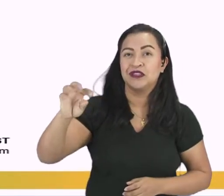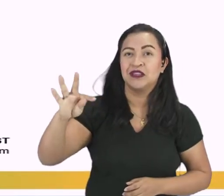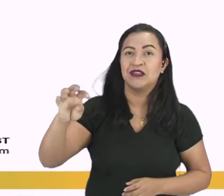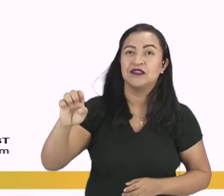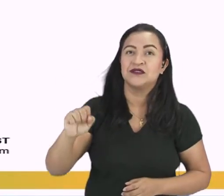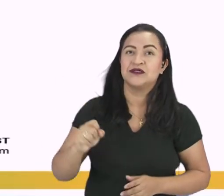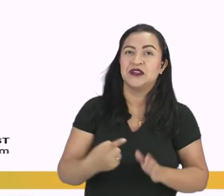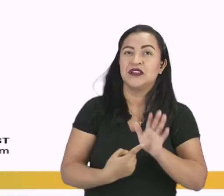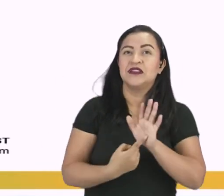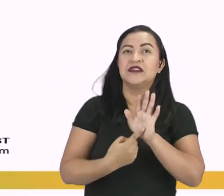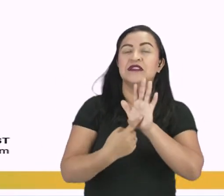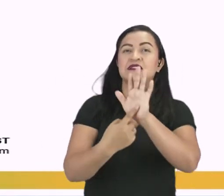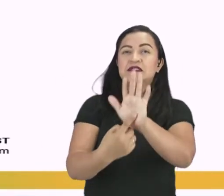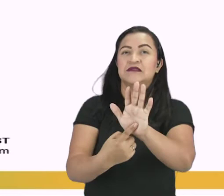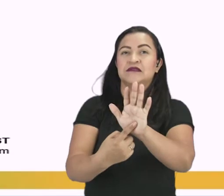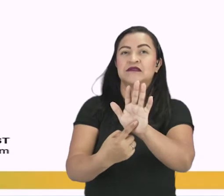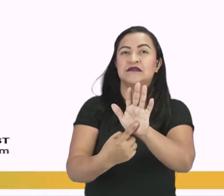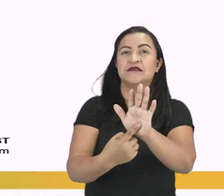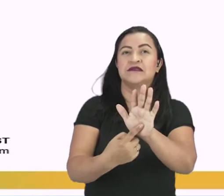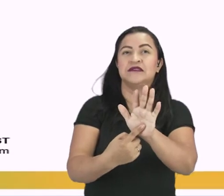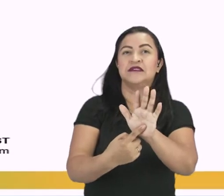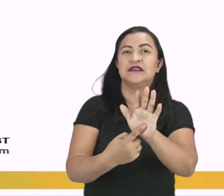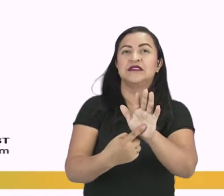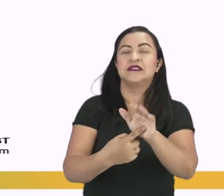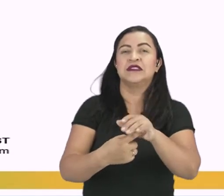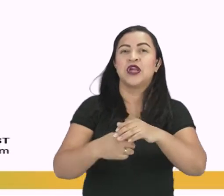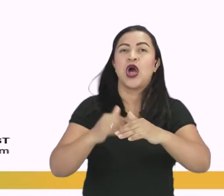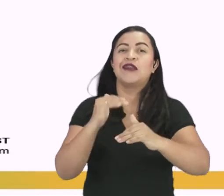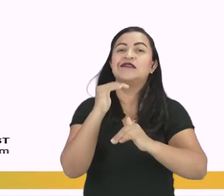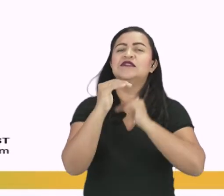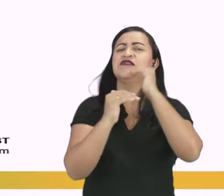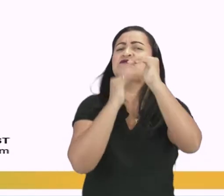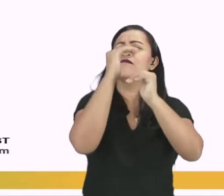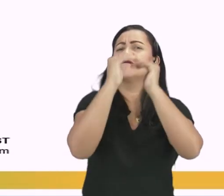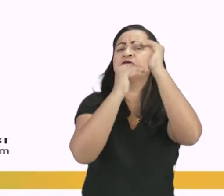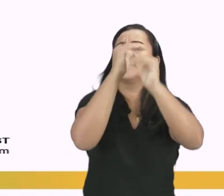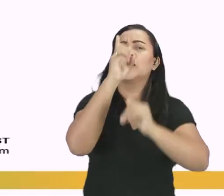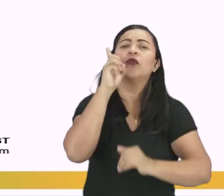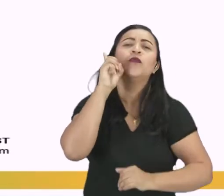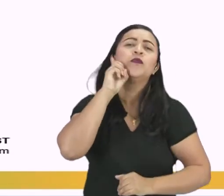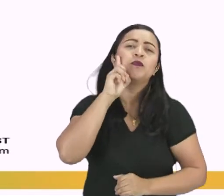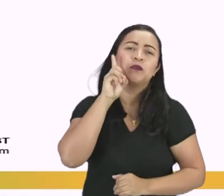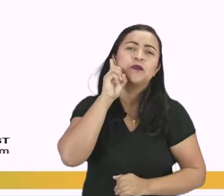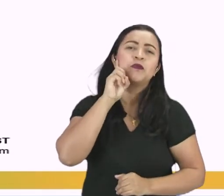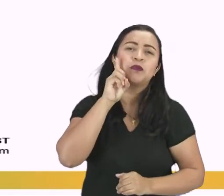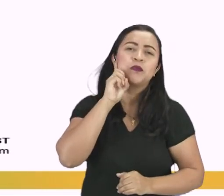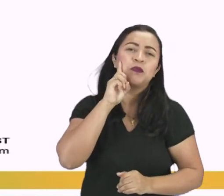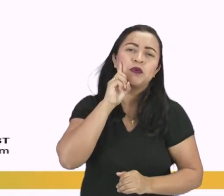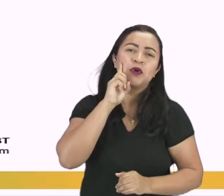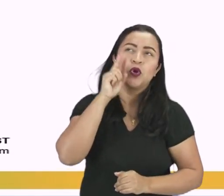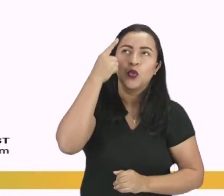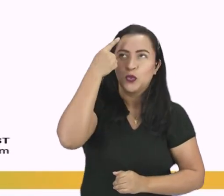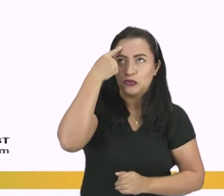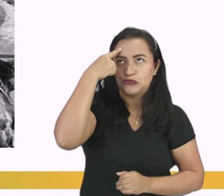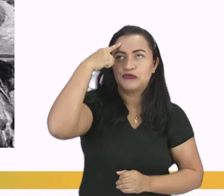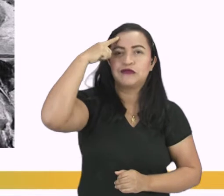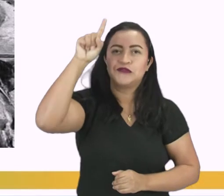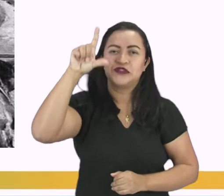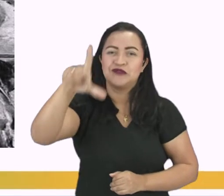e o telégrafo nos Estados Unidos. O progresso americano, o destino-manifesto.